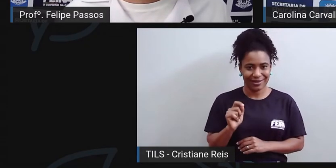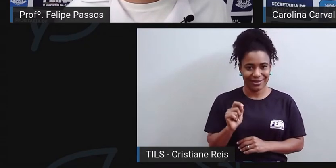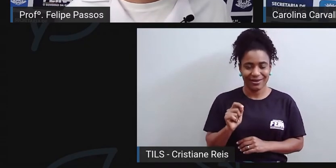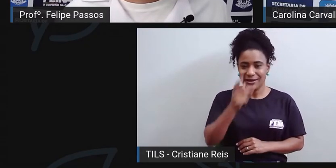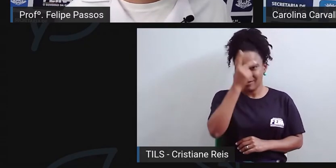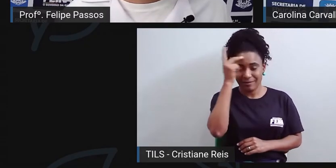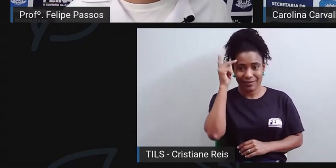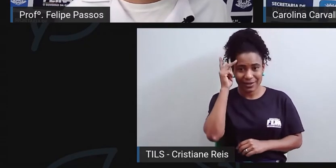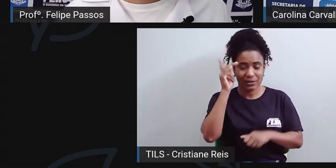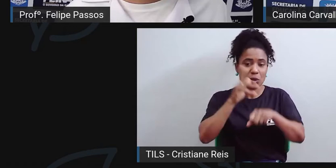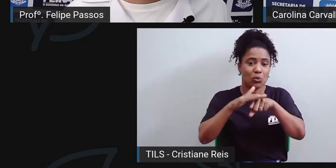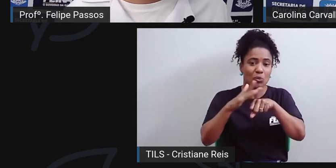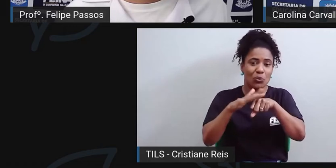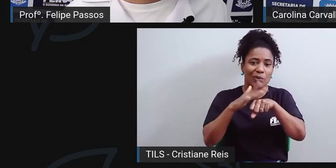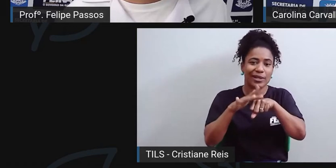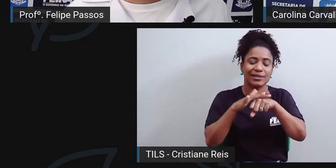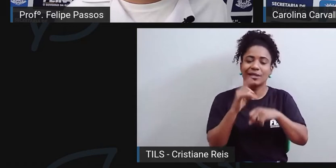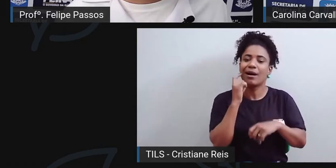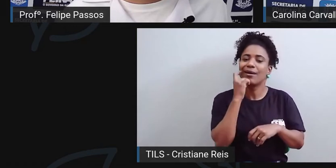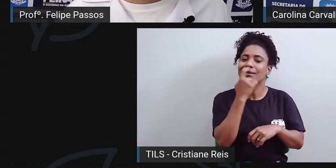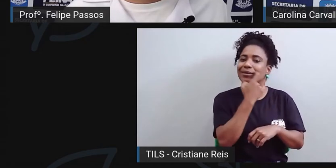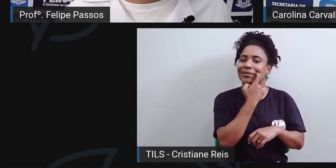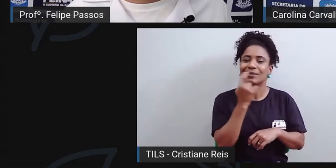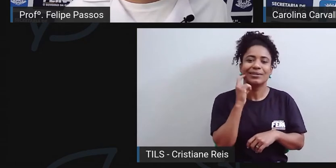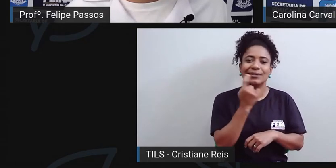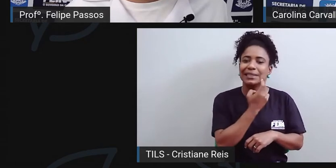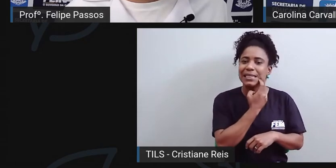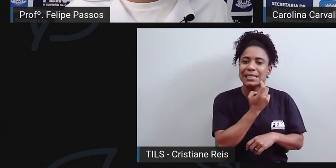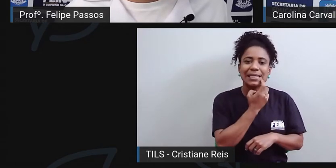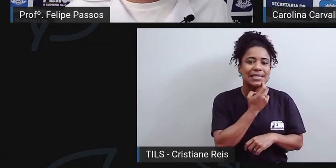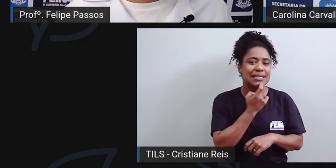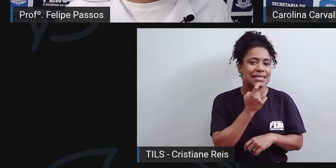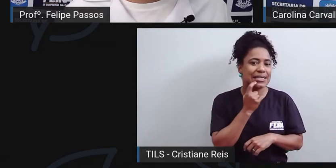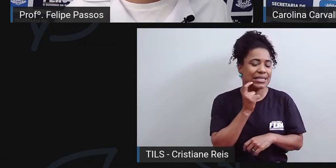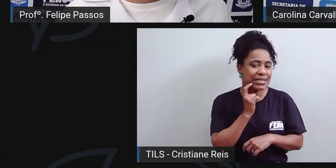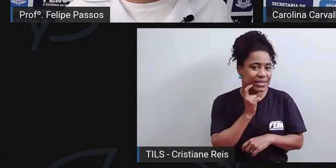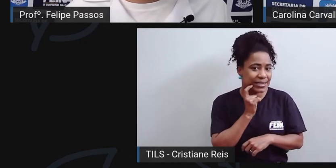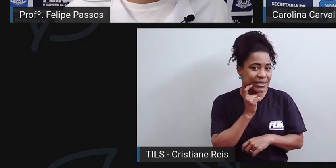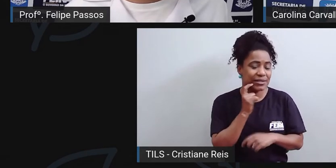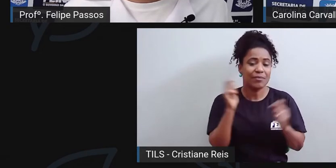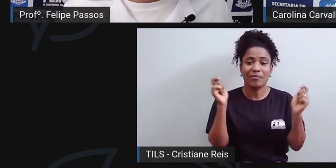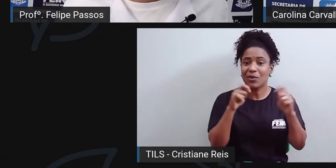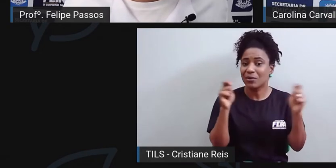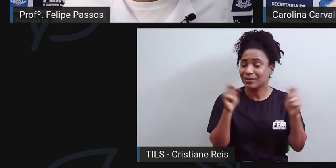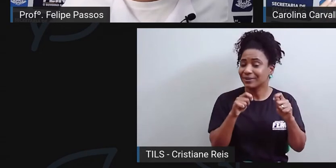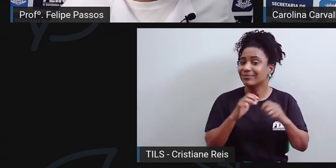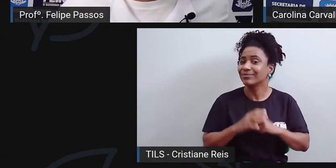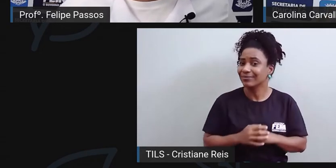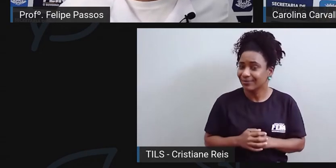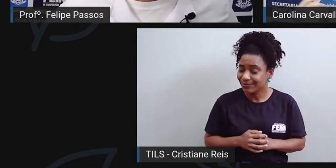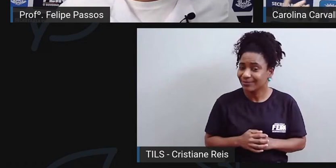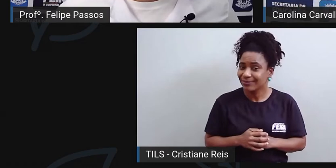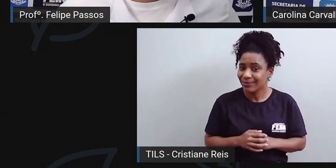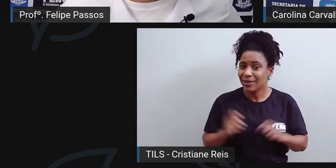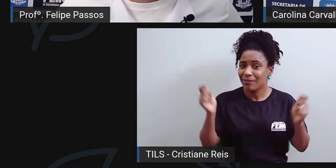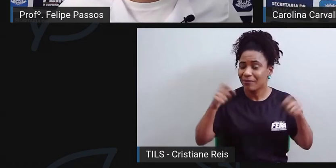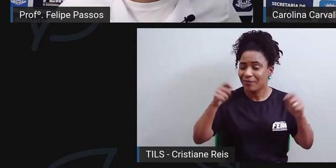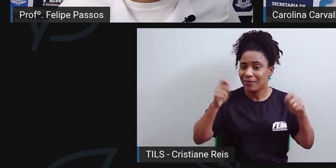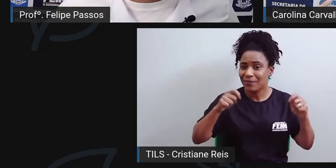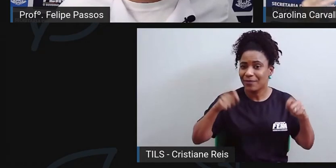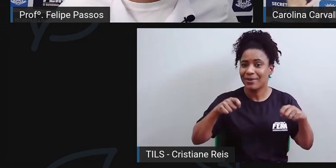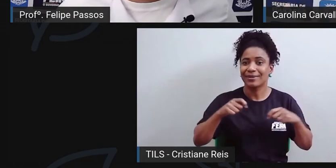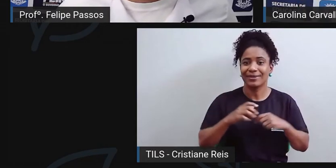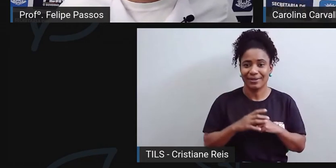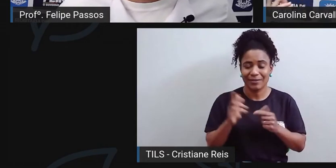periodontal descontrolada, ou seja, uma inflamação muito grande na gengiva, no osso, também tem uma chance maior de desenvolver